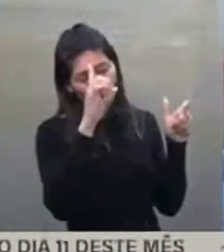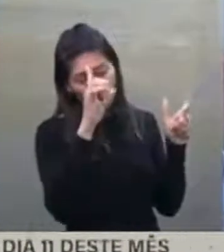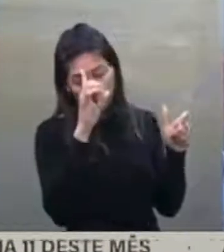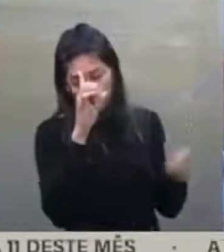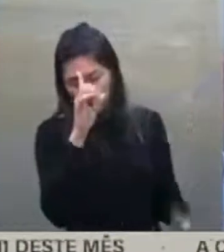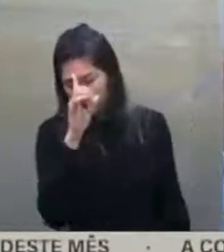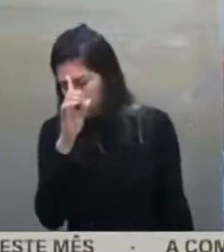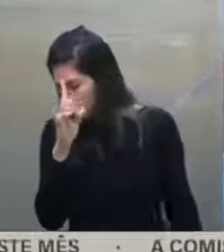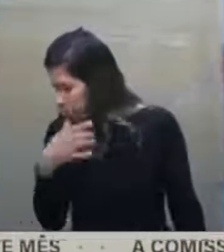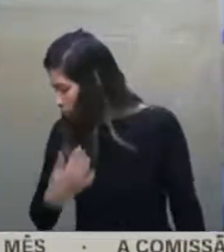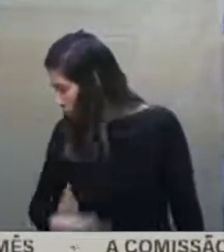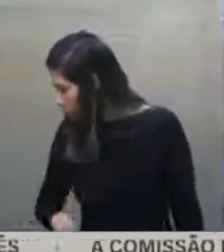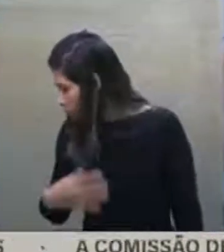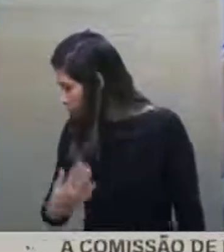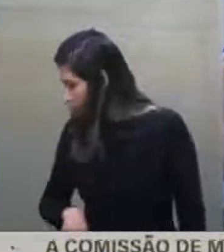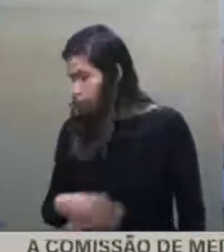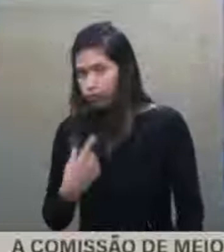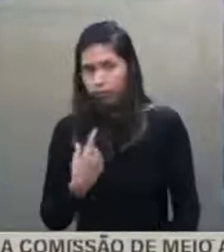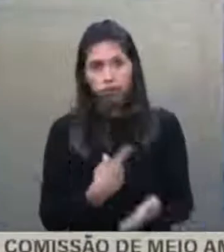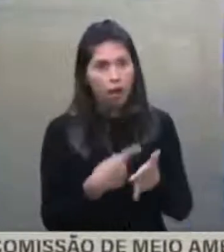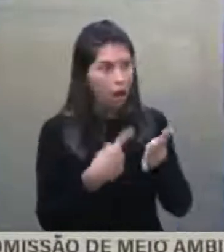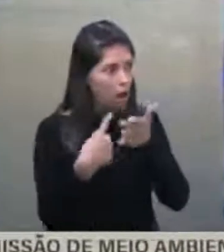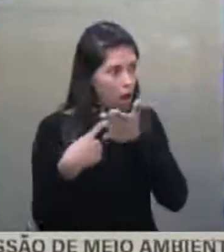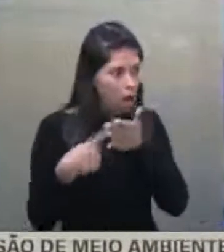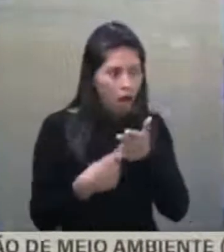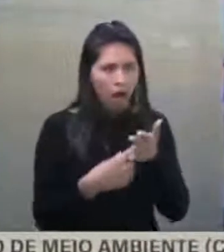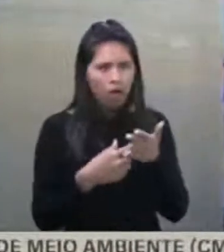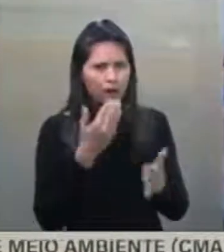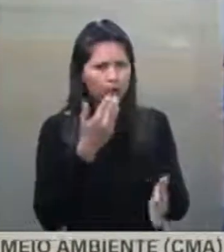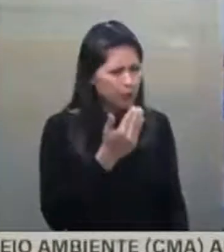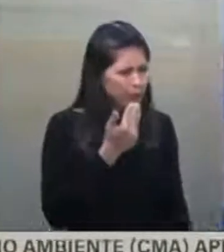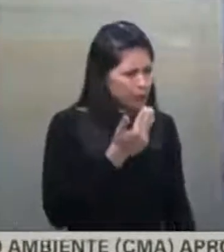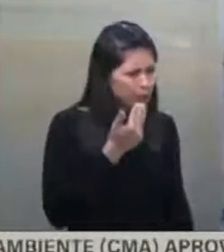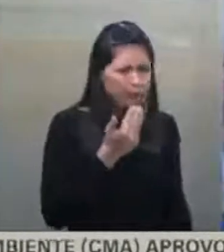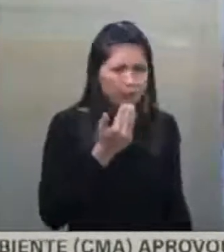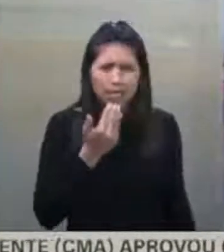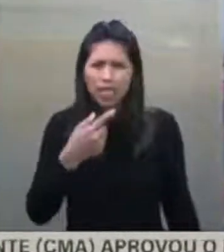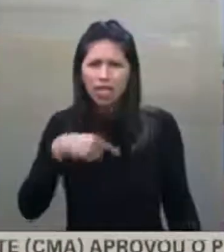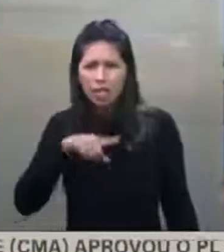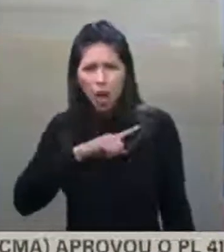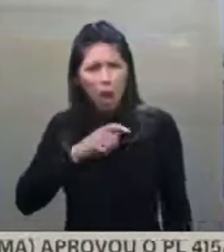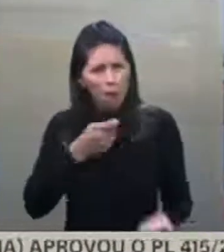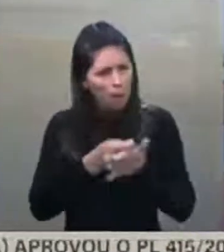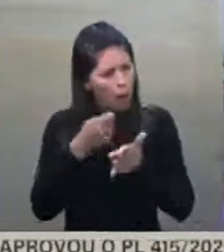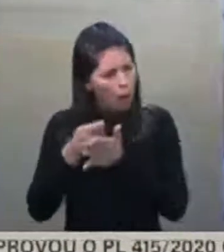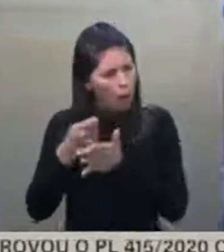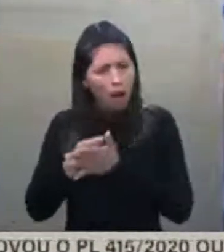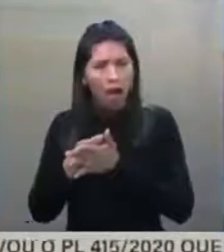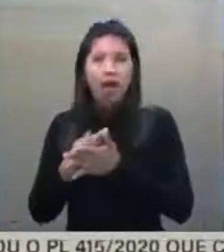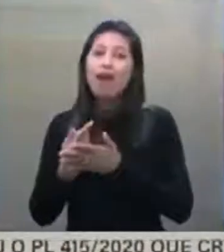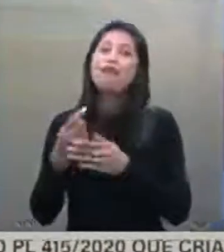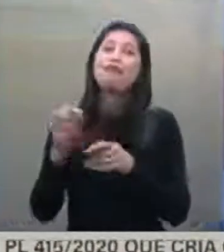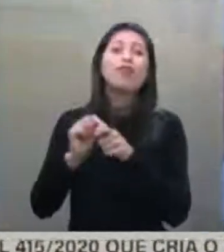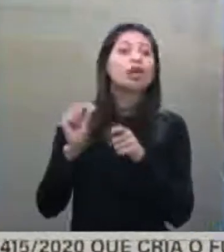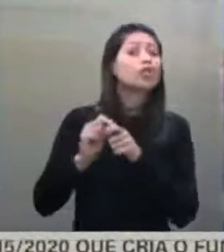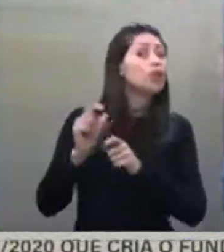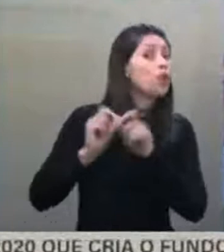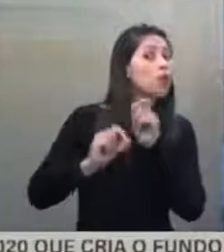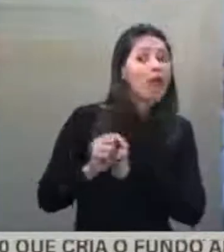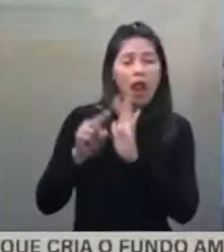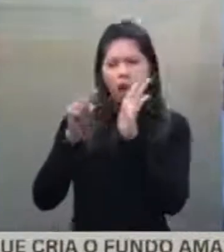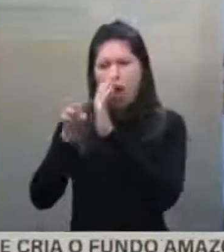que a gente cumpra nosso dever constitucional, que é fazer essa sabatina. Virou algum